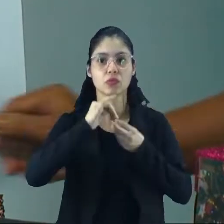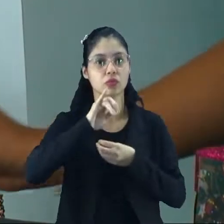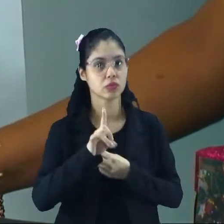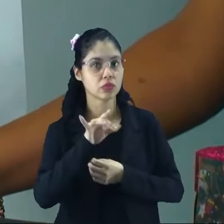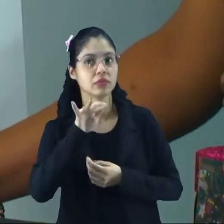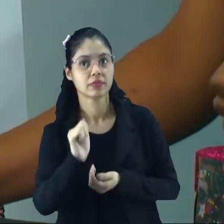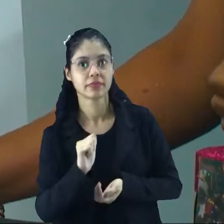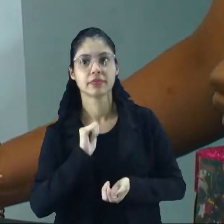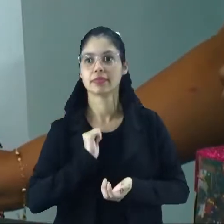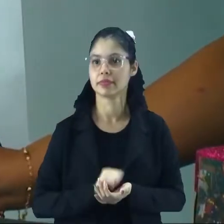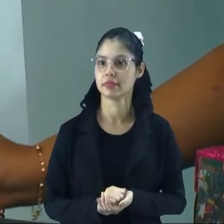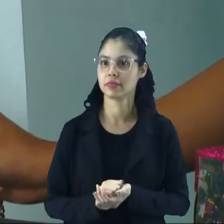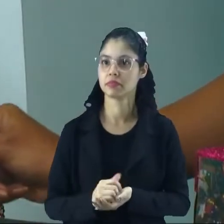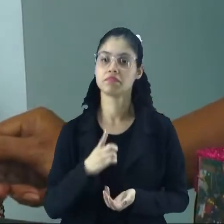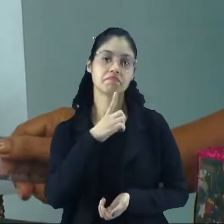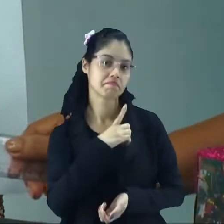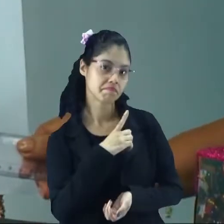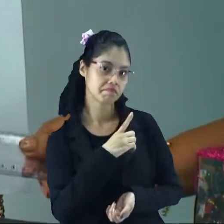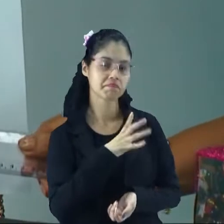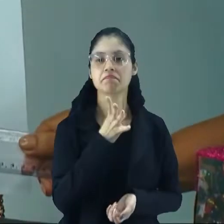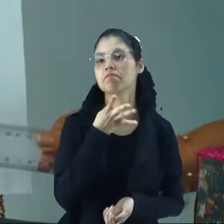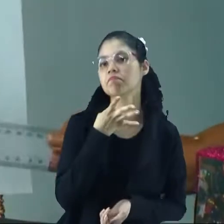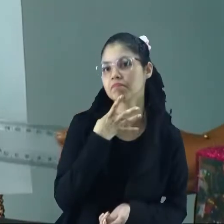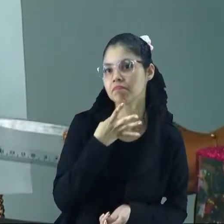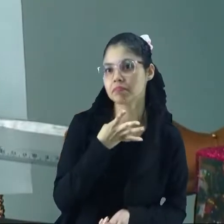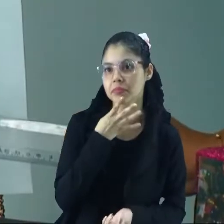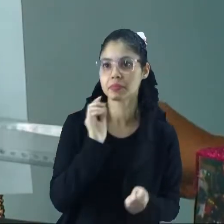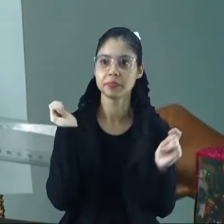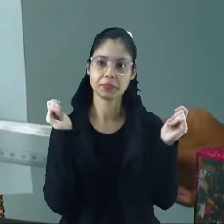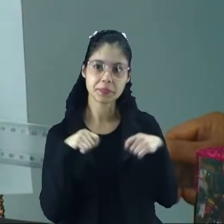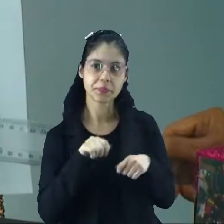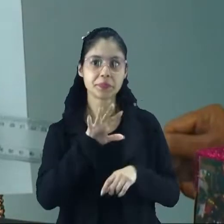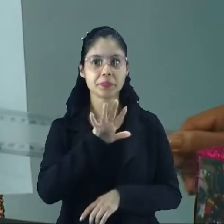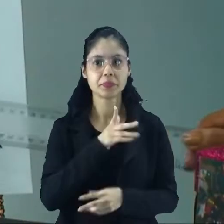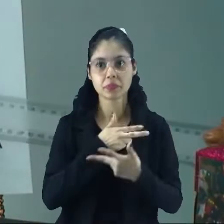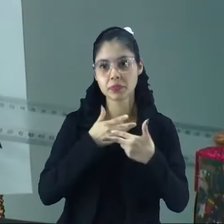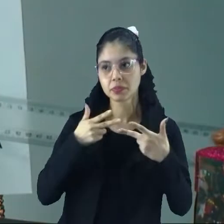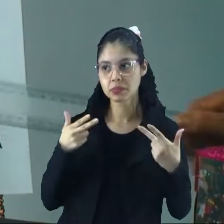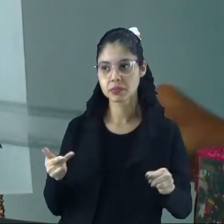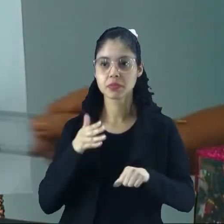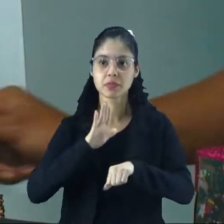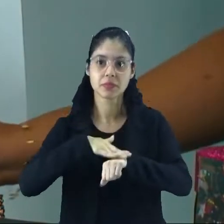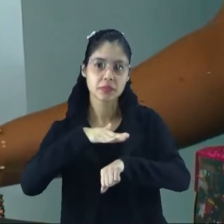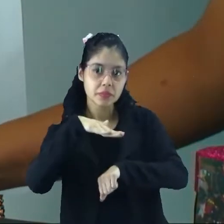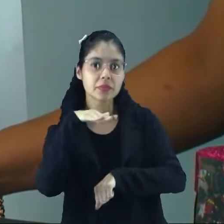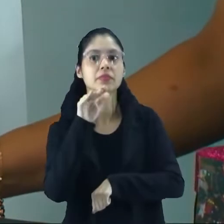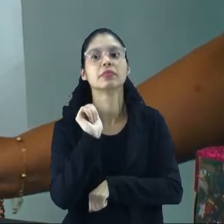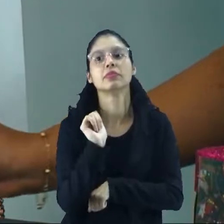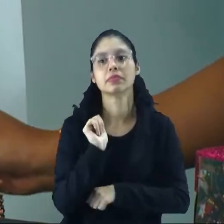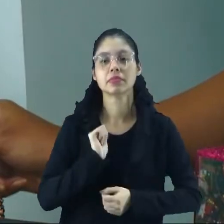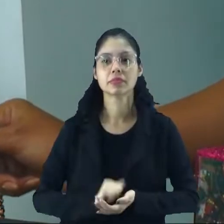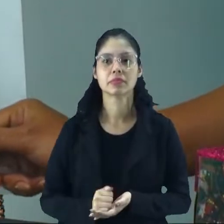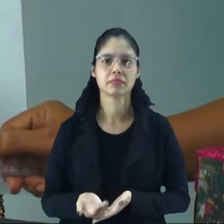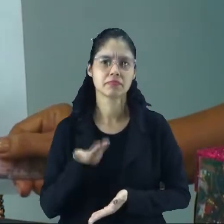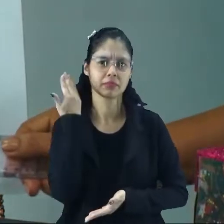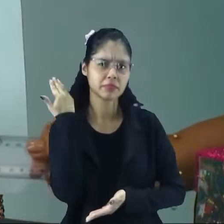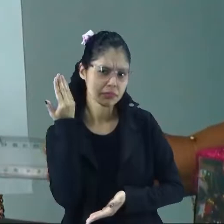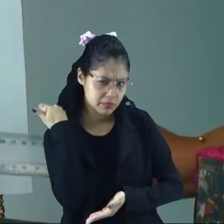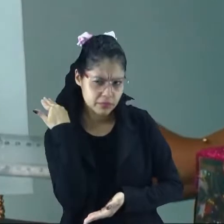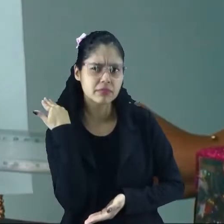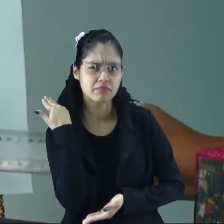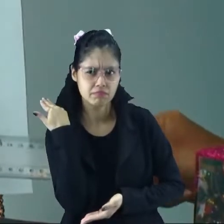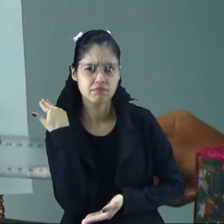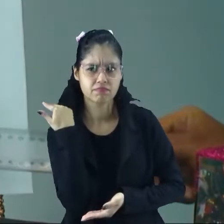como Júlia, devem conhecer. Pois assim, esses objetos, por